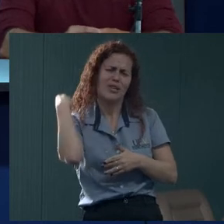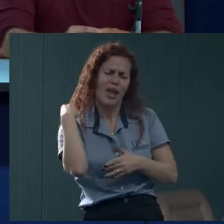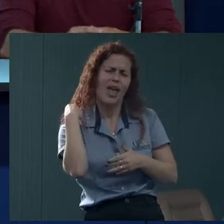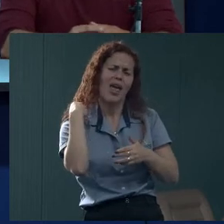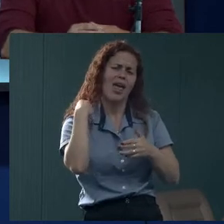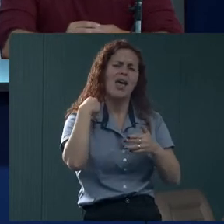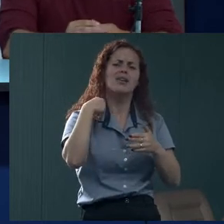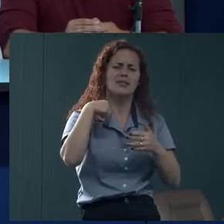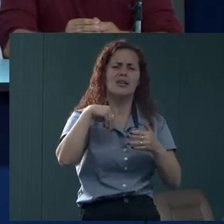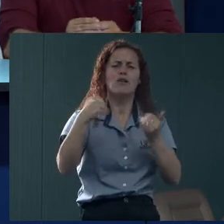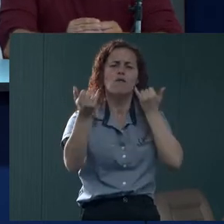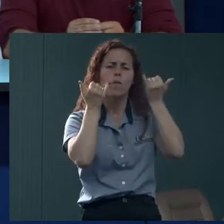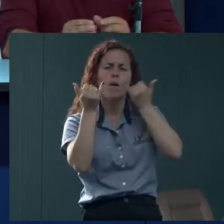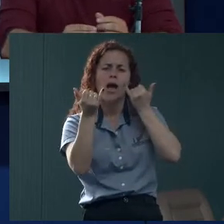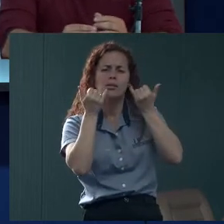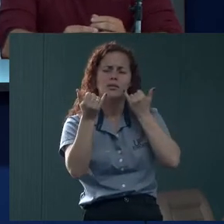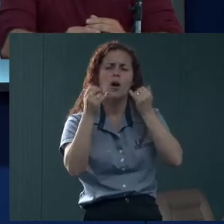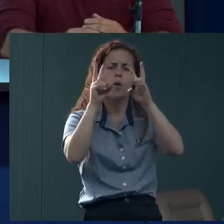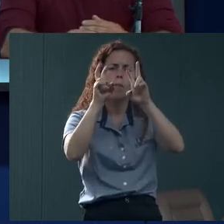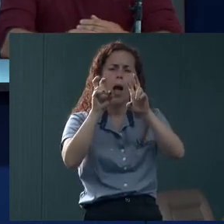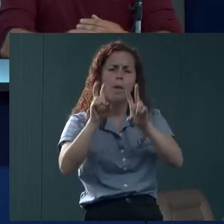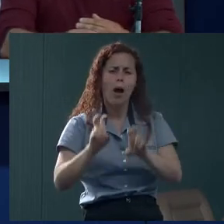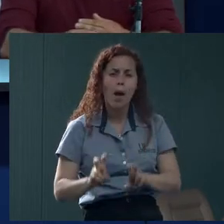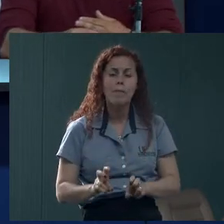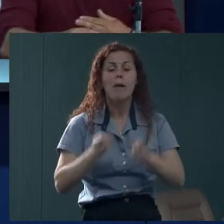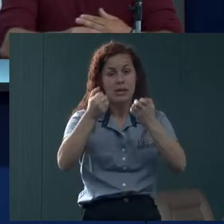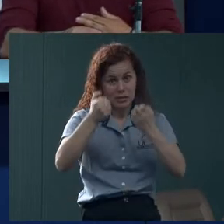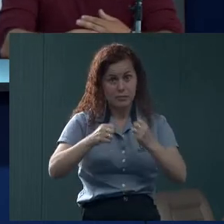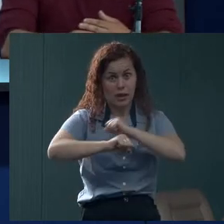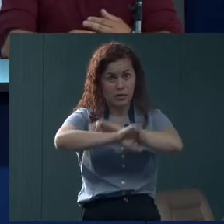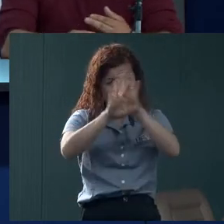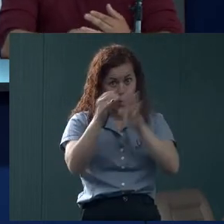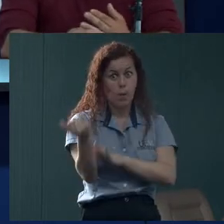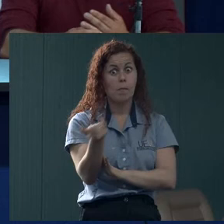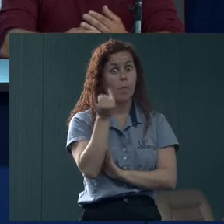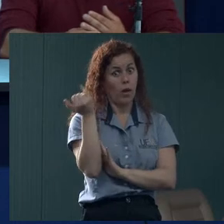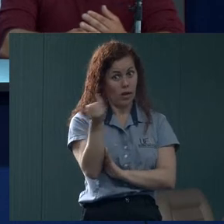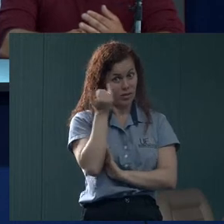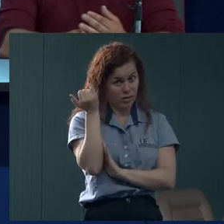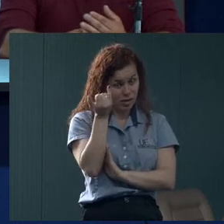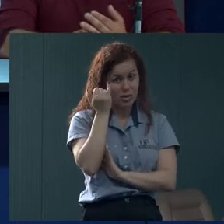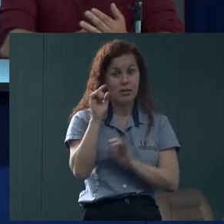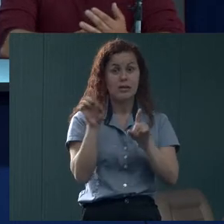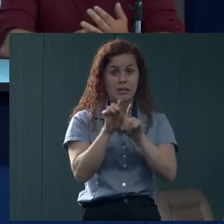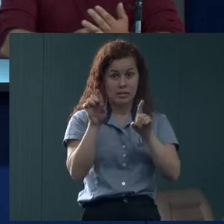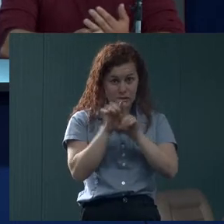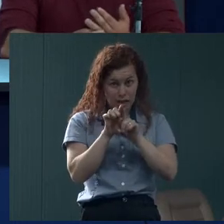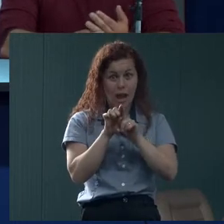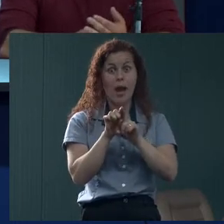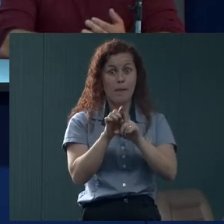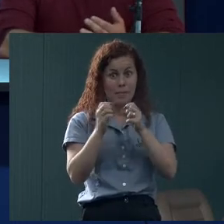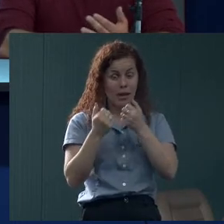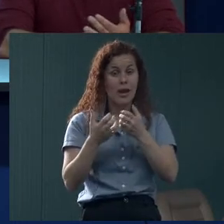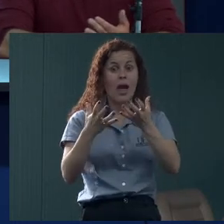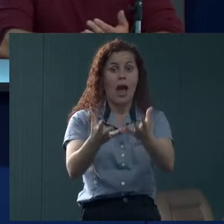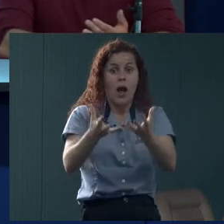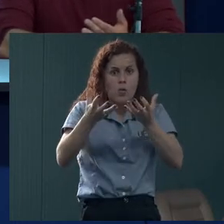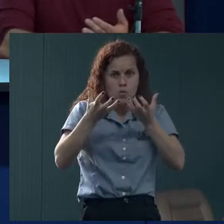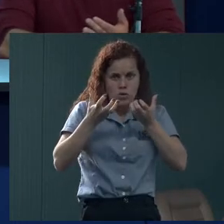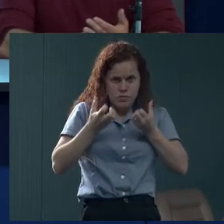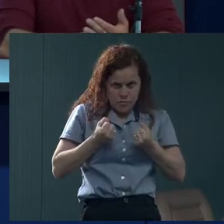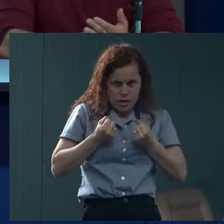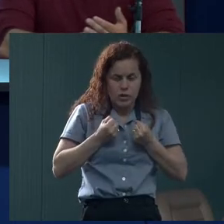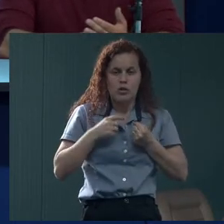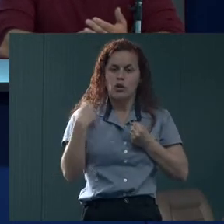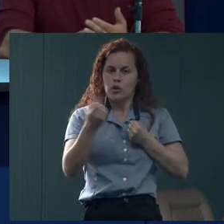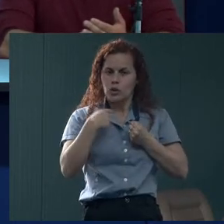realmente. Mas esse esclarecimento é muito importante. Então, quando nessa rede de acolhimento, que